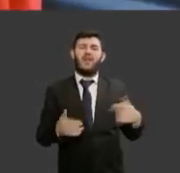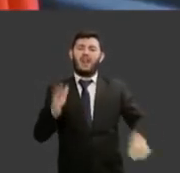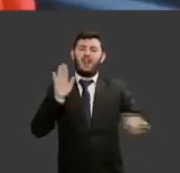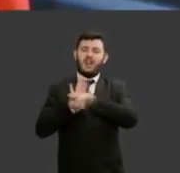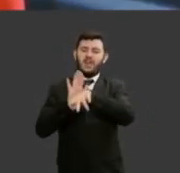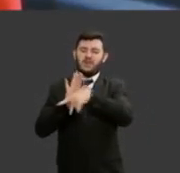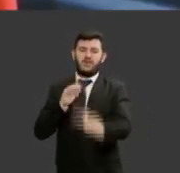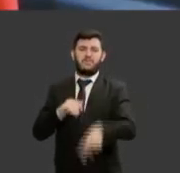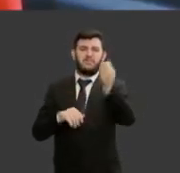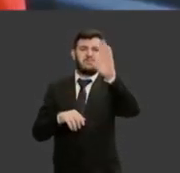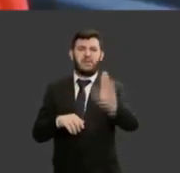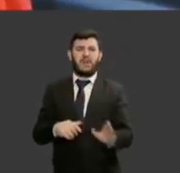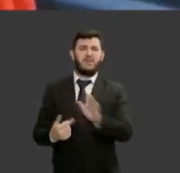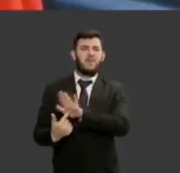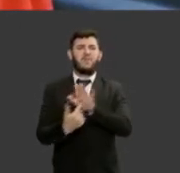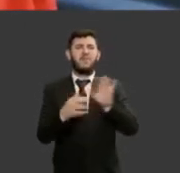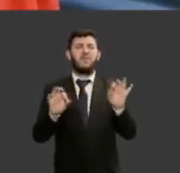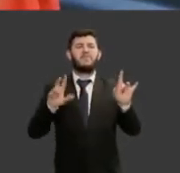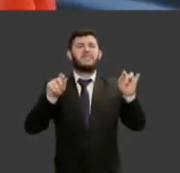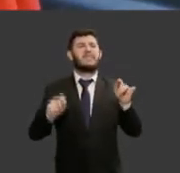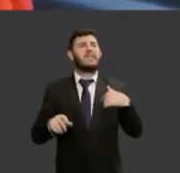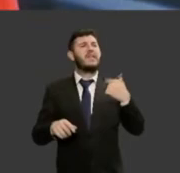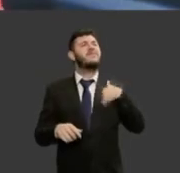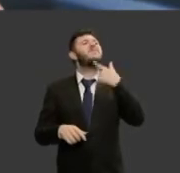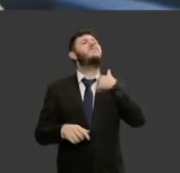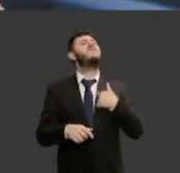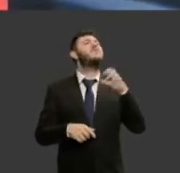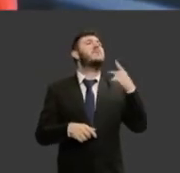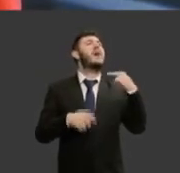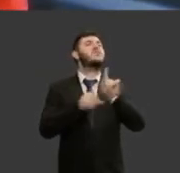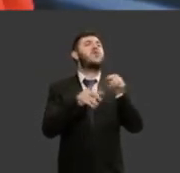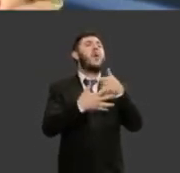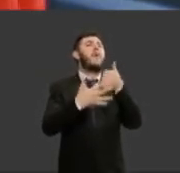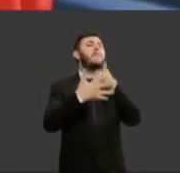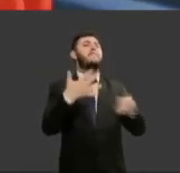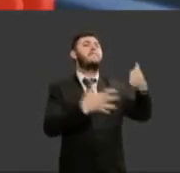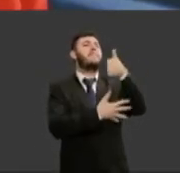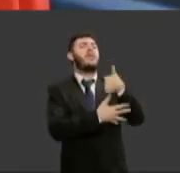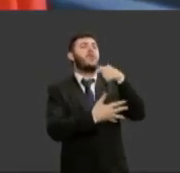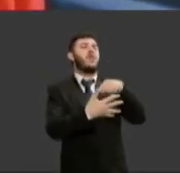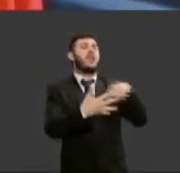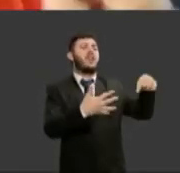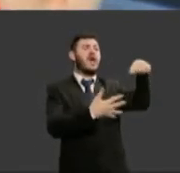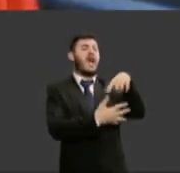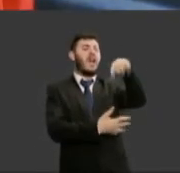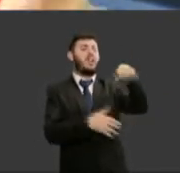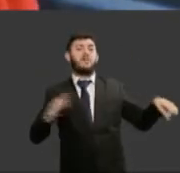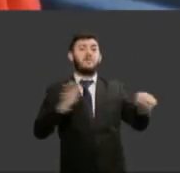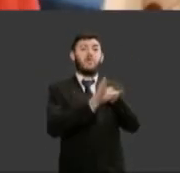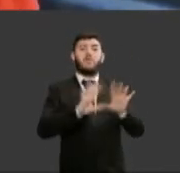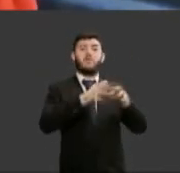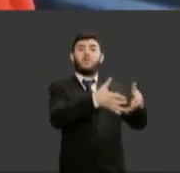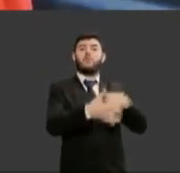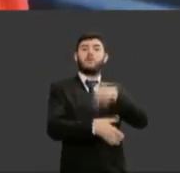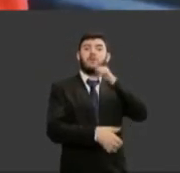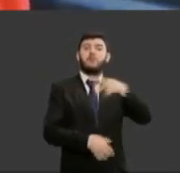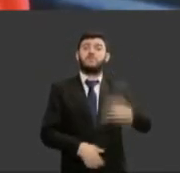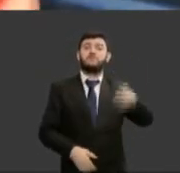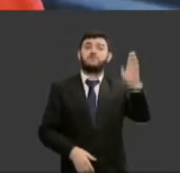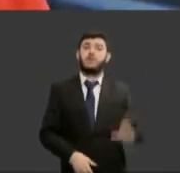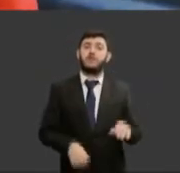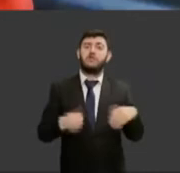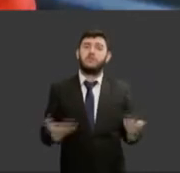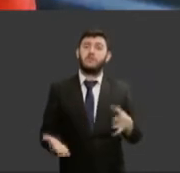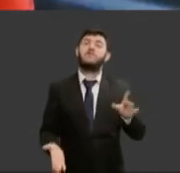revelam o desejo e as prioridades das mulheres brasileiras portanto essa é uma realidade que nós precisamos mudar